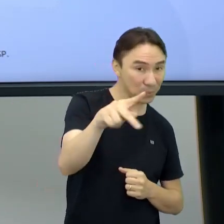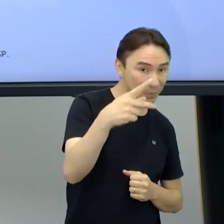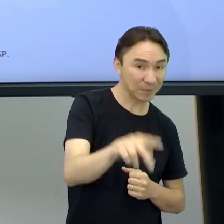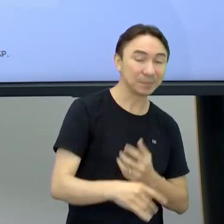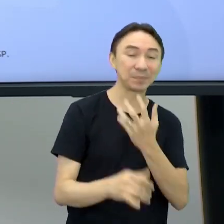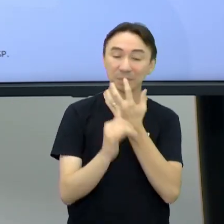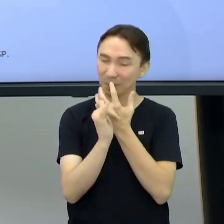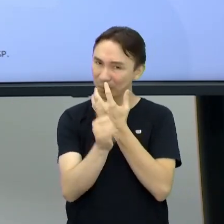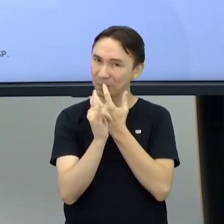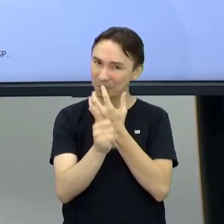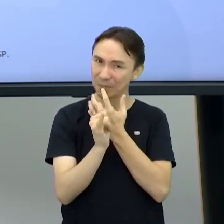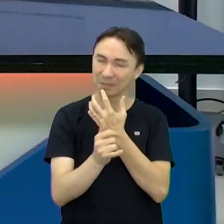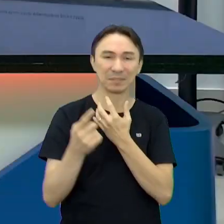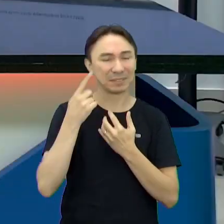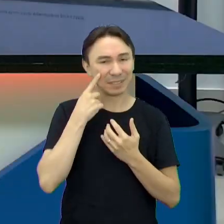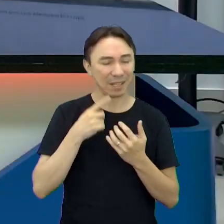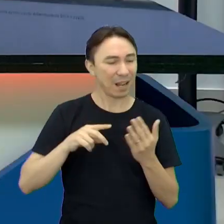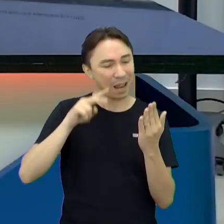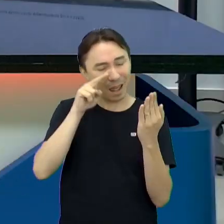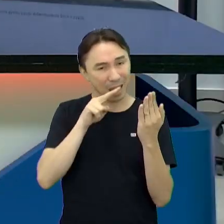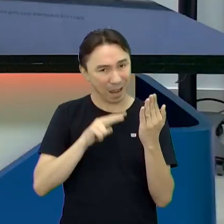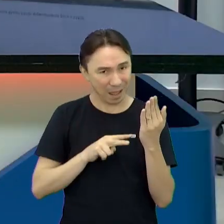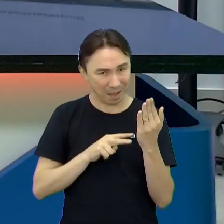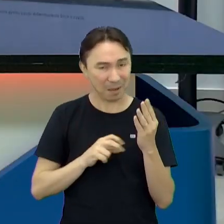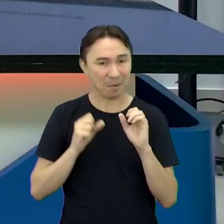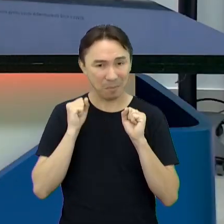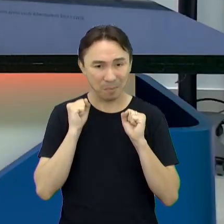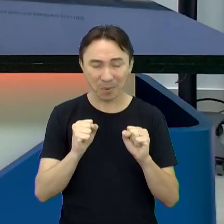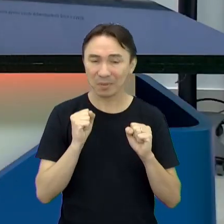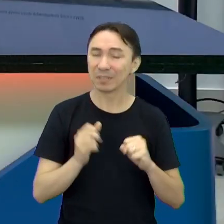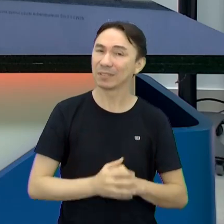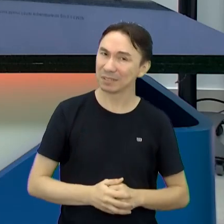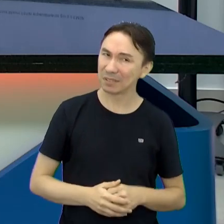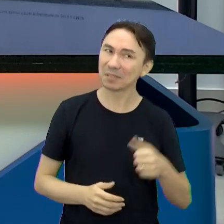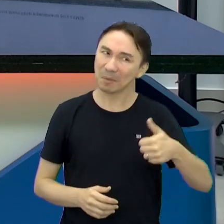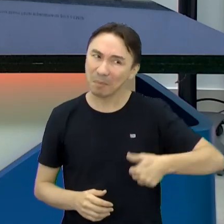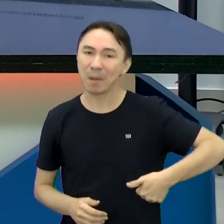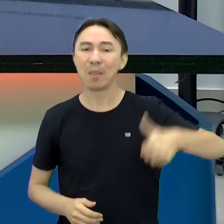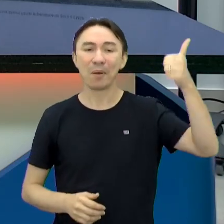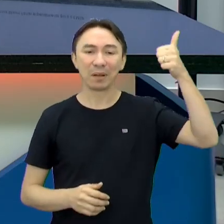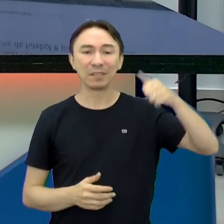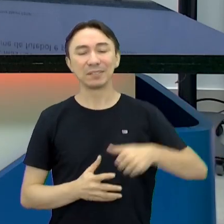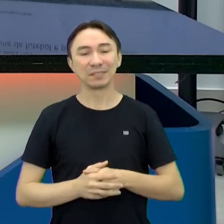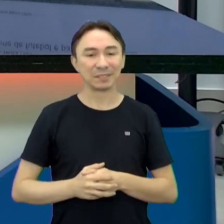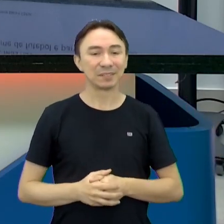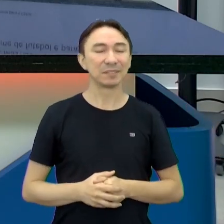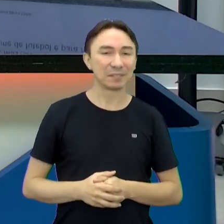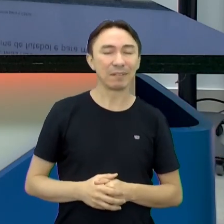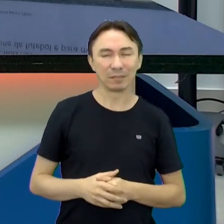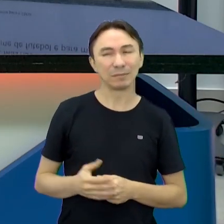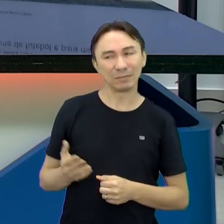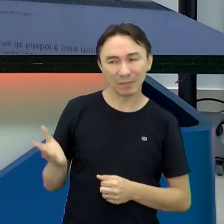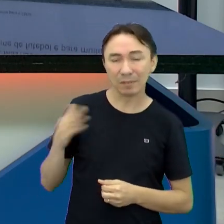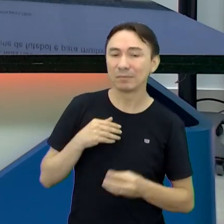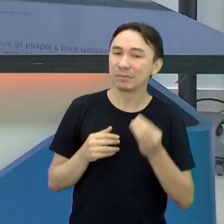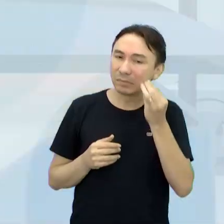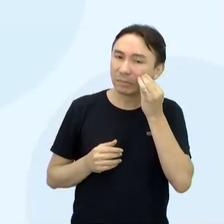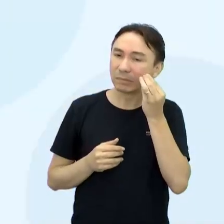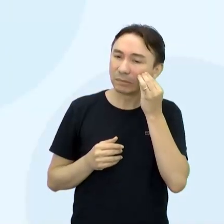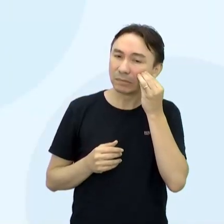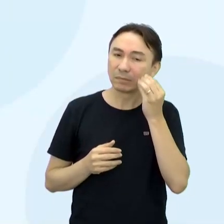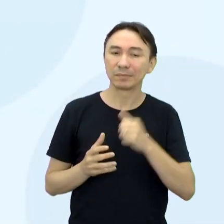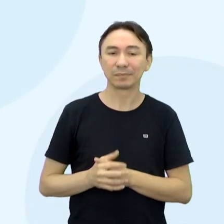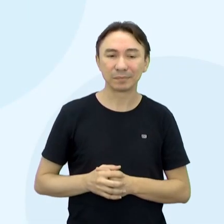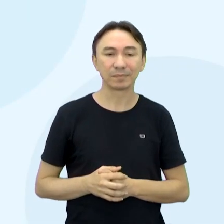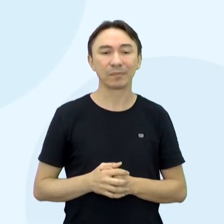mais significativa, não é? Não sei não Acho que a sua voz ficar melhor até Não, vamos lá Mas vamos, vamos Eu faço sim Tá tudo bem? Tudo